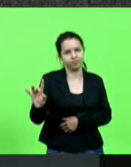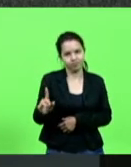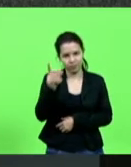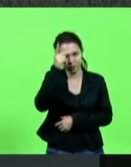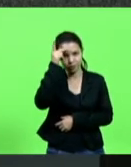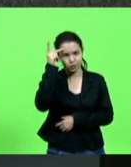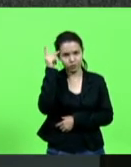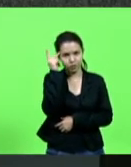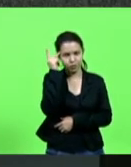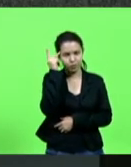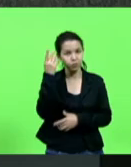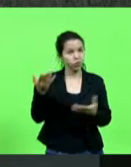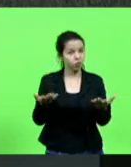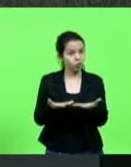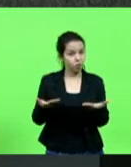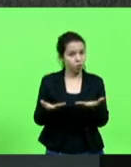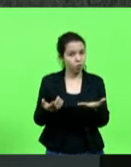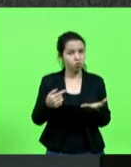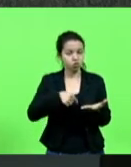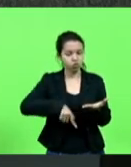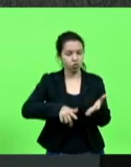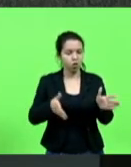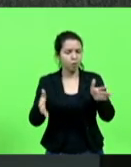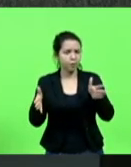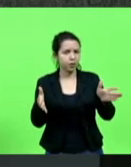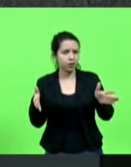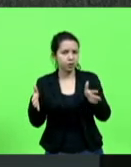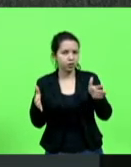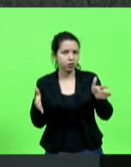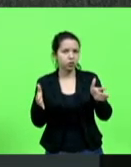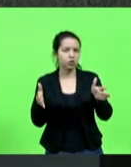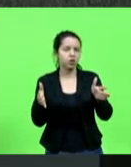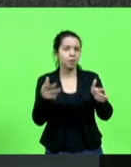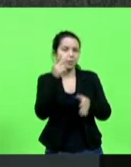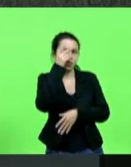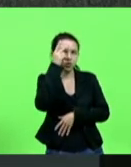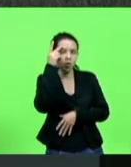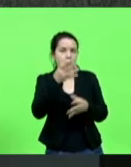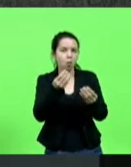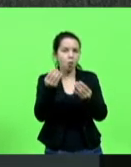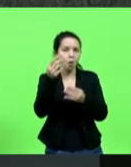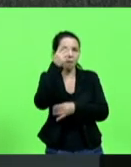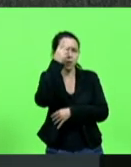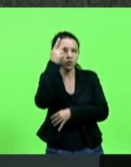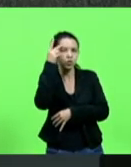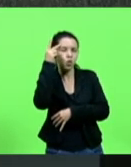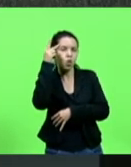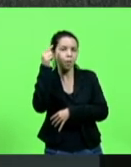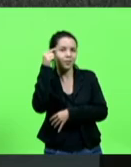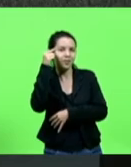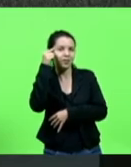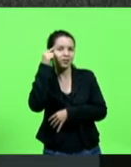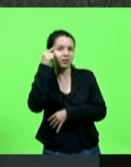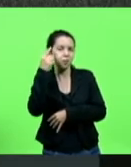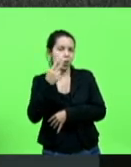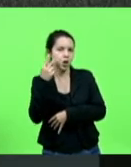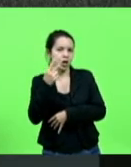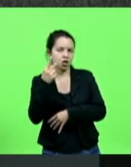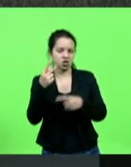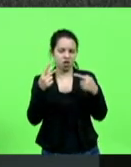hoje nós vivemos um período em que as pessoas, muitas pessoas entendem que a política não é uma coisa saudável,